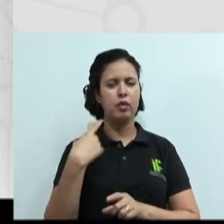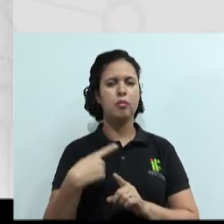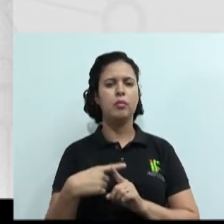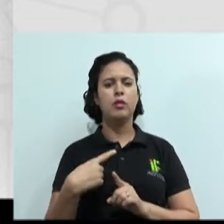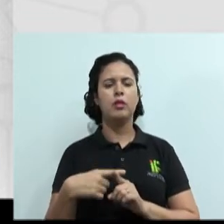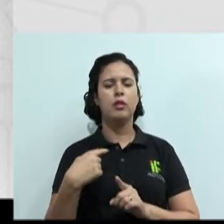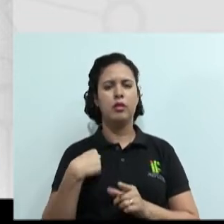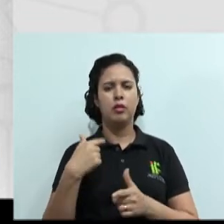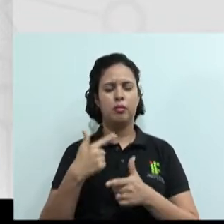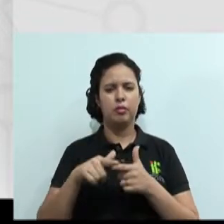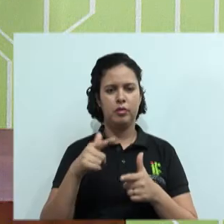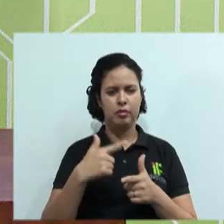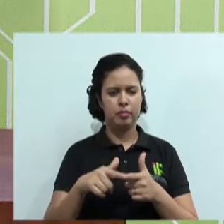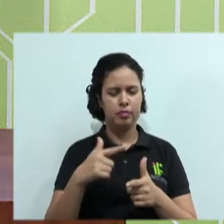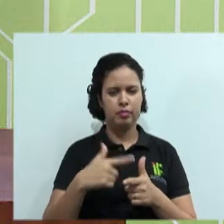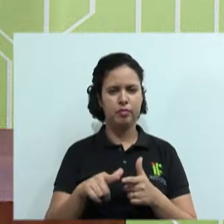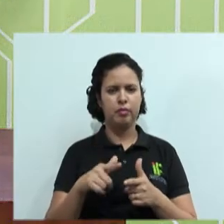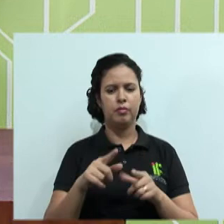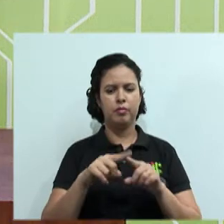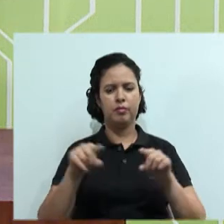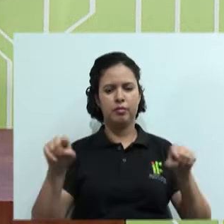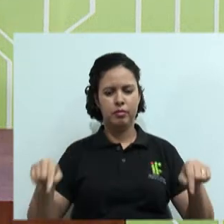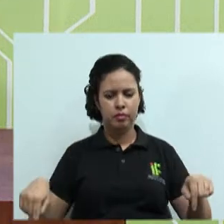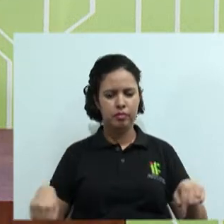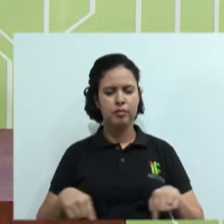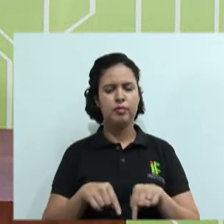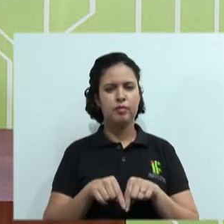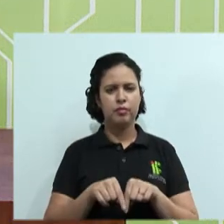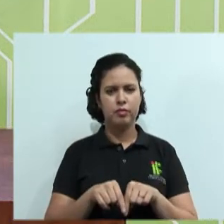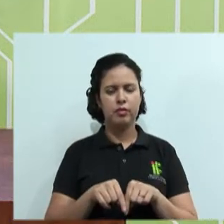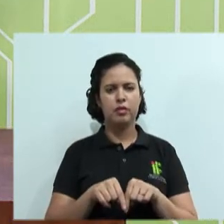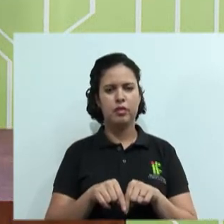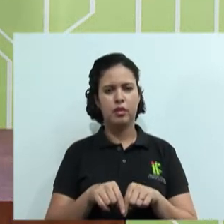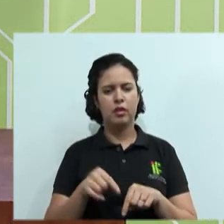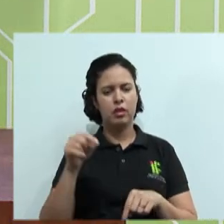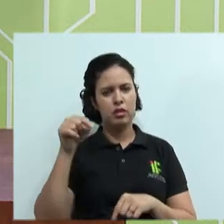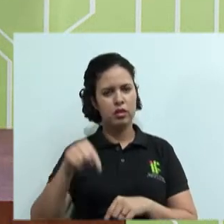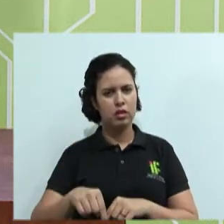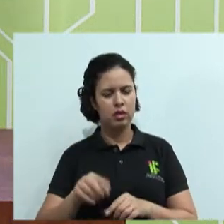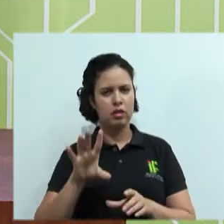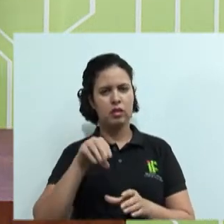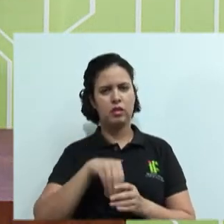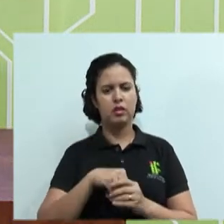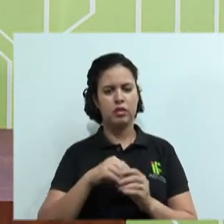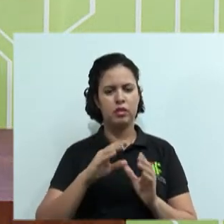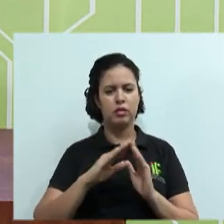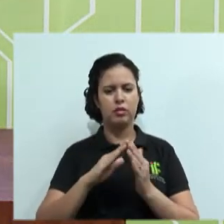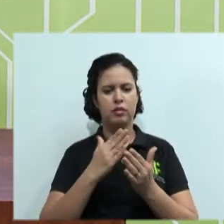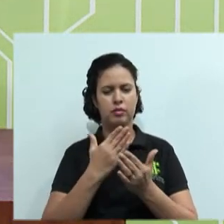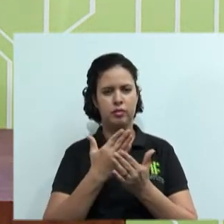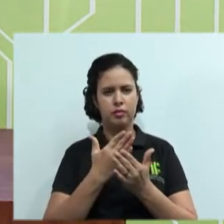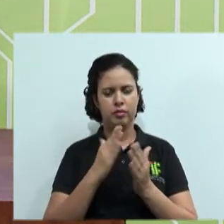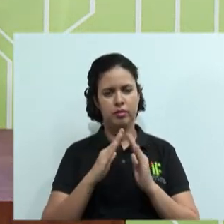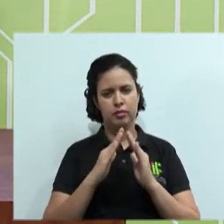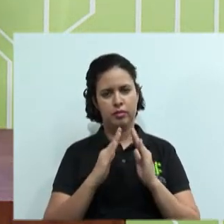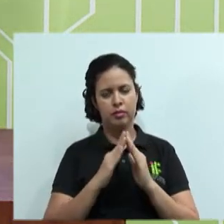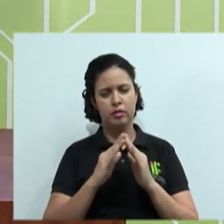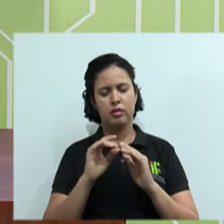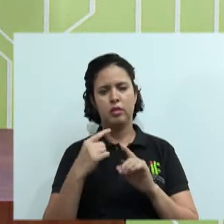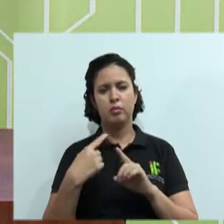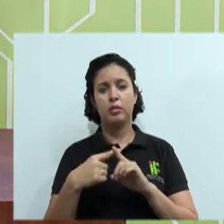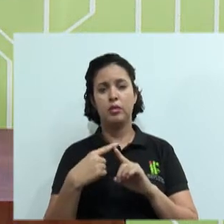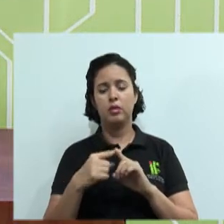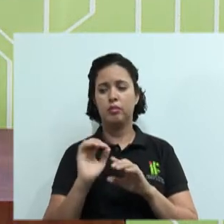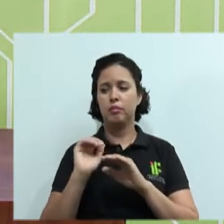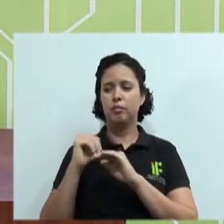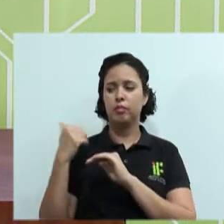entrei em conflito com essa pessoa ali na sala? Por que que eu entrei em conflito com essa pessoa aqui dentro da minha casa? Por que que eu entrei em conflito com meu vizinho? O que